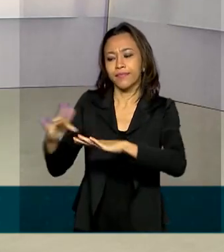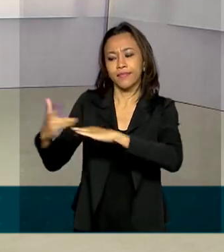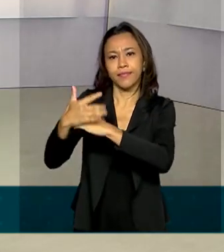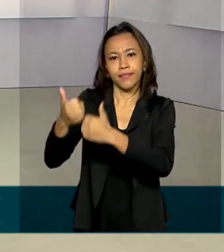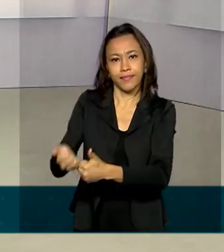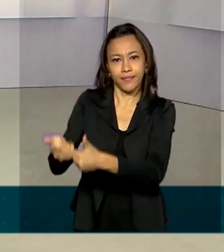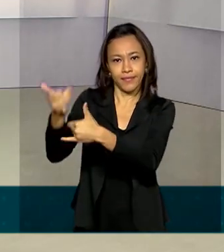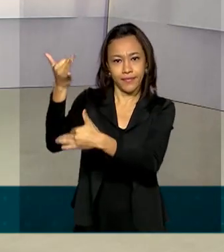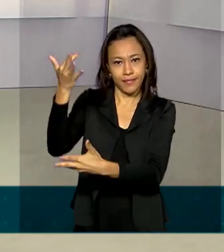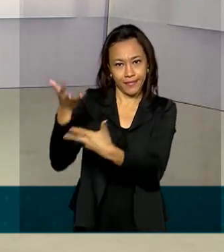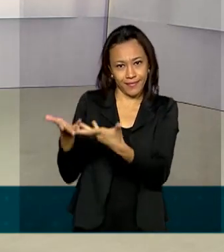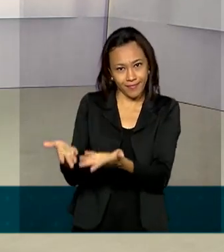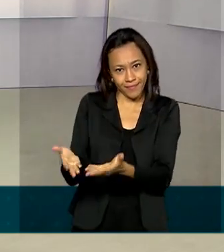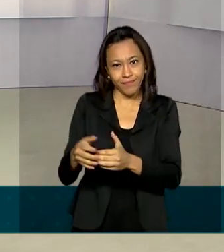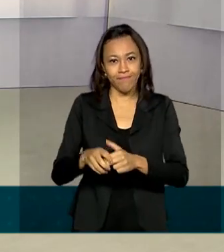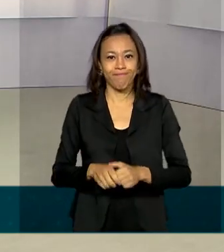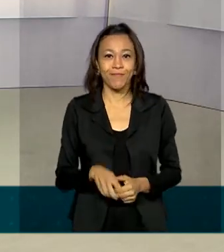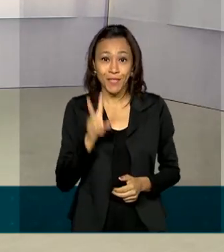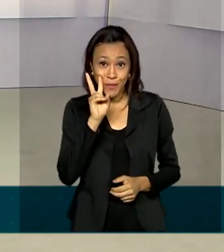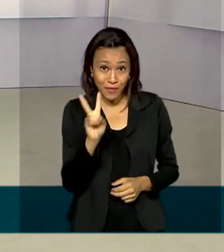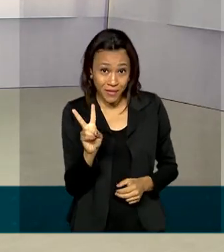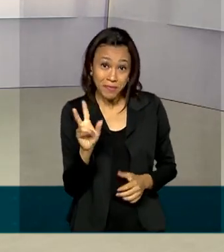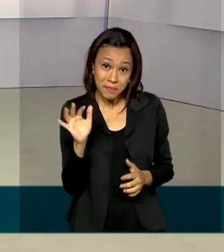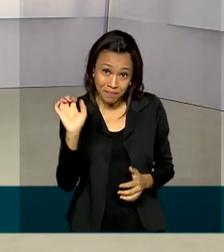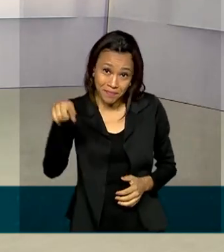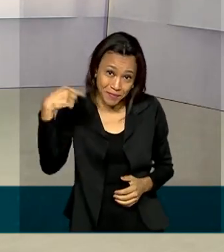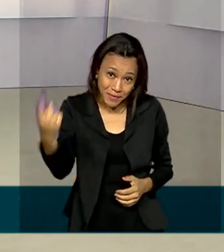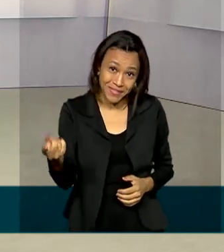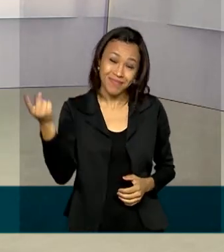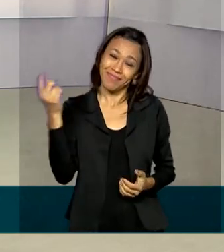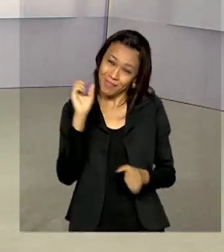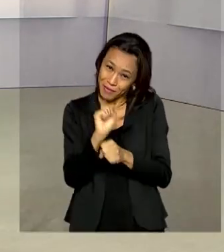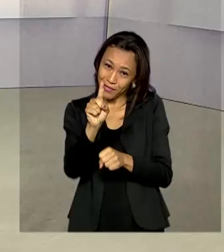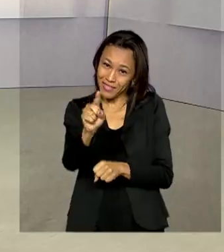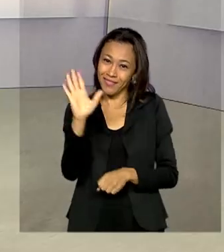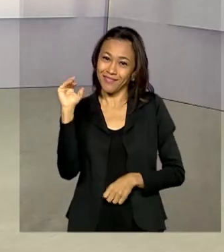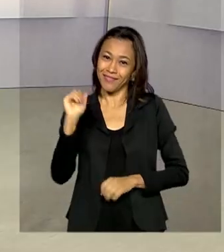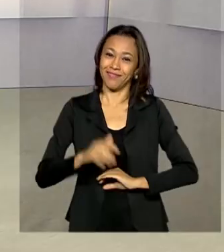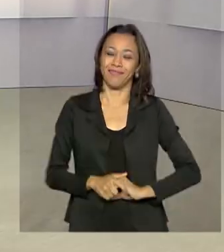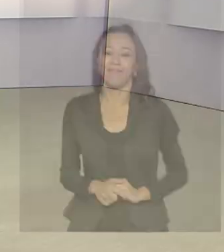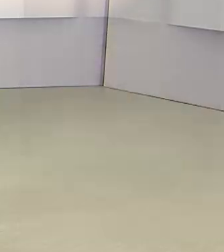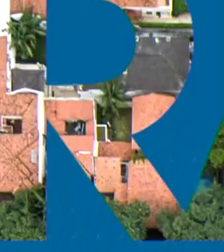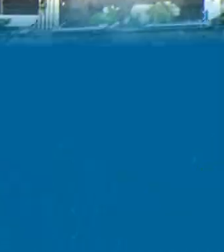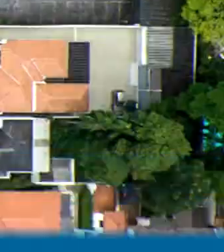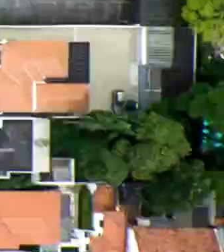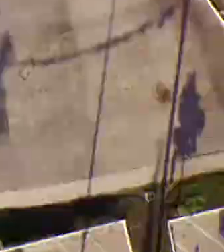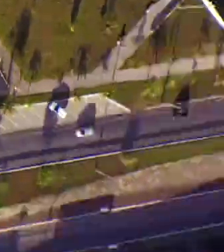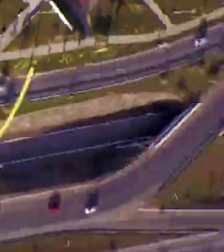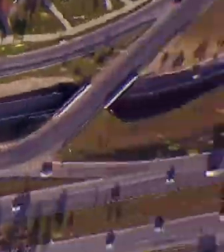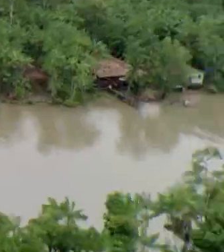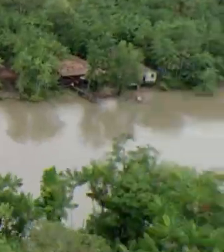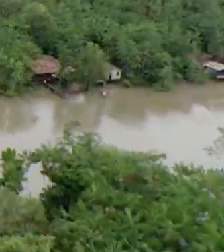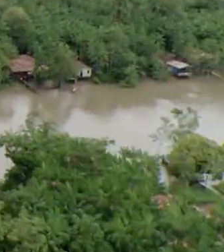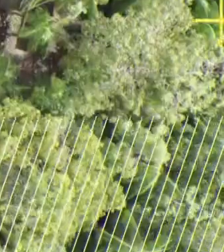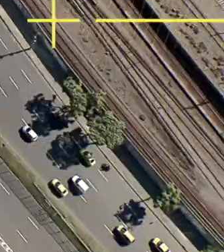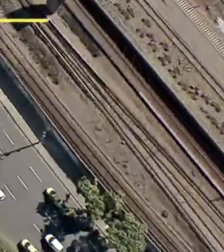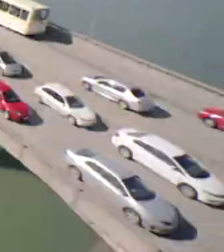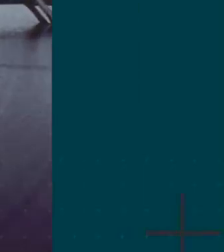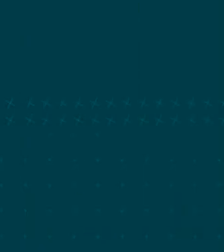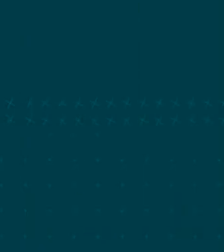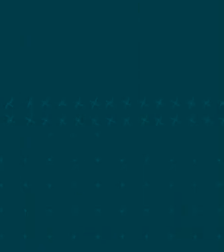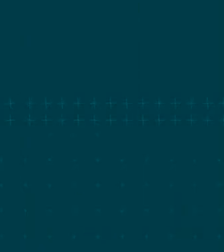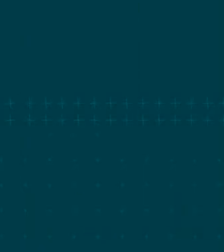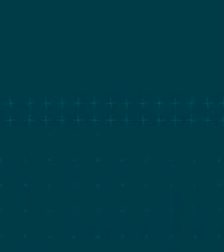também pelas redes sociais. Nos vemos então na próxima edição. Espero você. Até lá. Transcrição Quintena